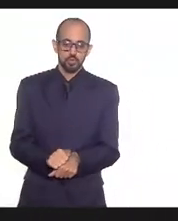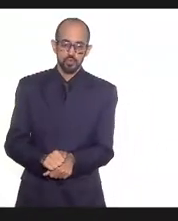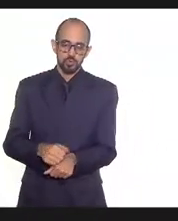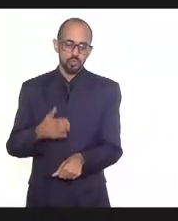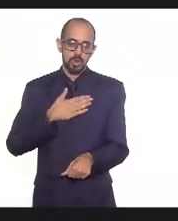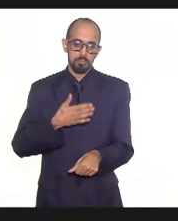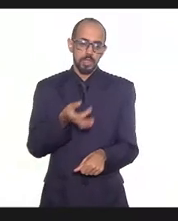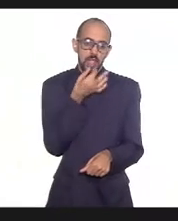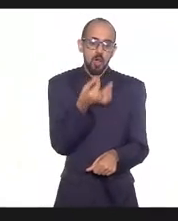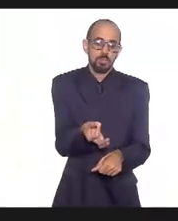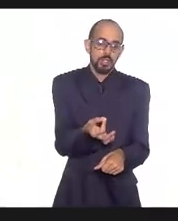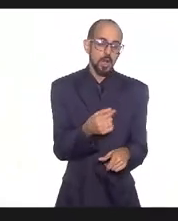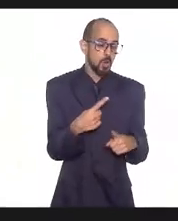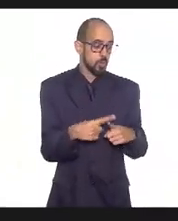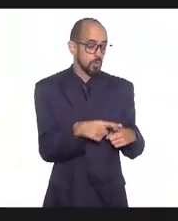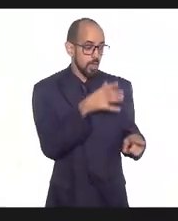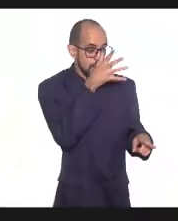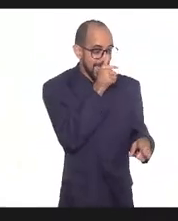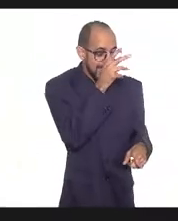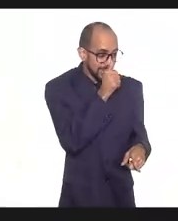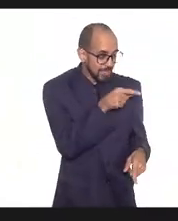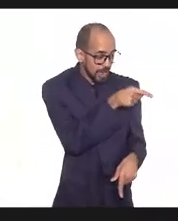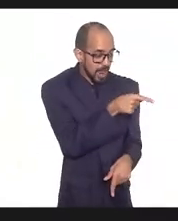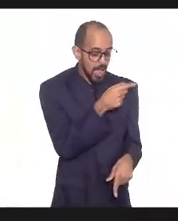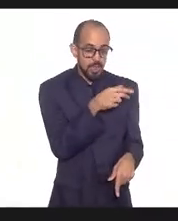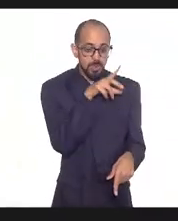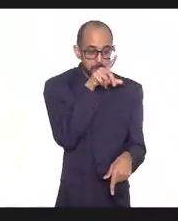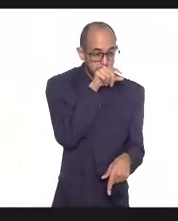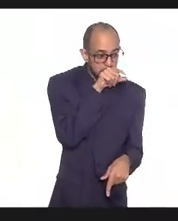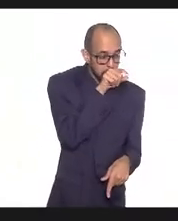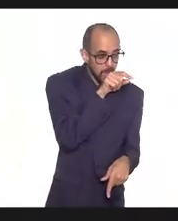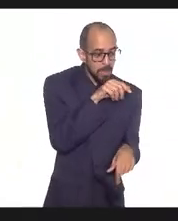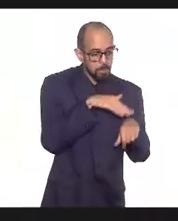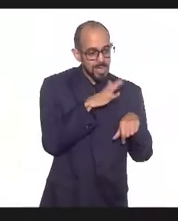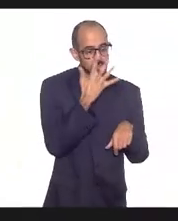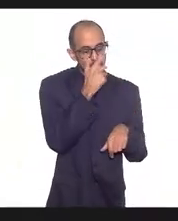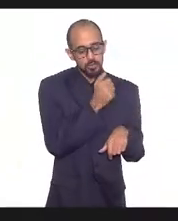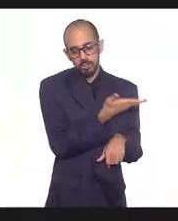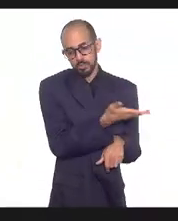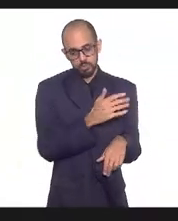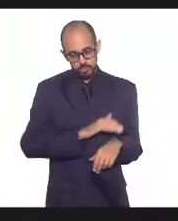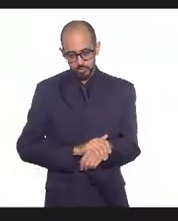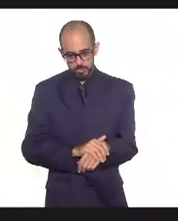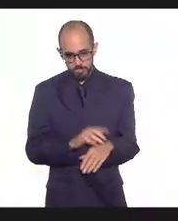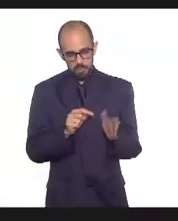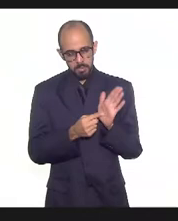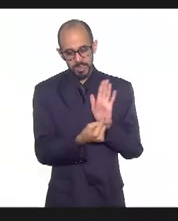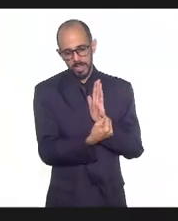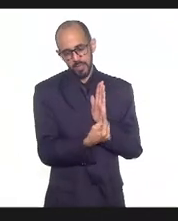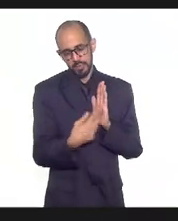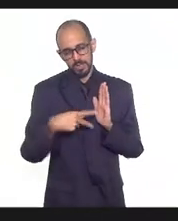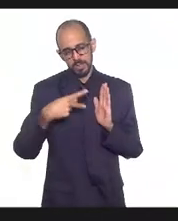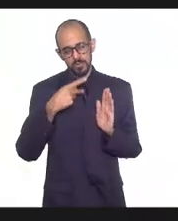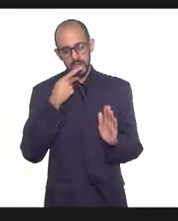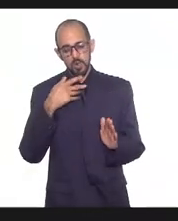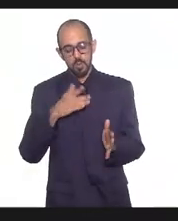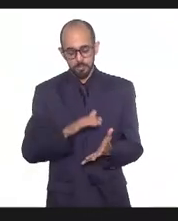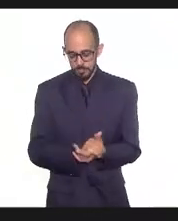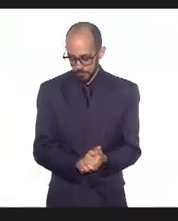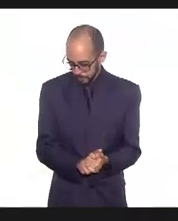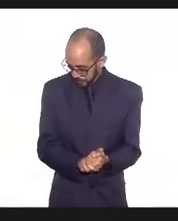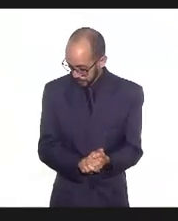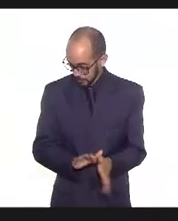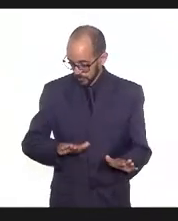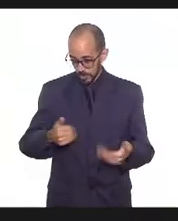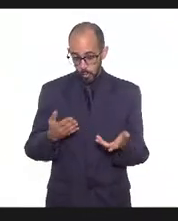início da pandemia, ninguém sabia nada. Então, se tentou muitas coisas. Hoje, todos esses medicamentos já estão